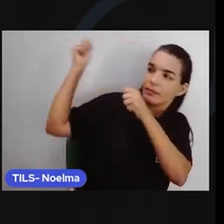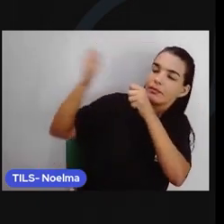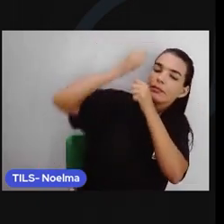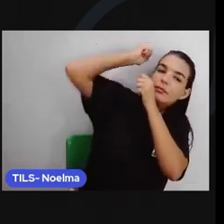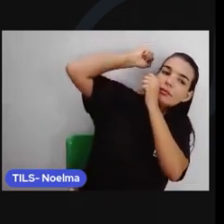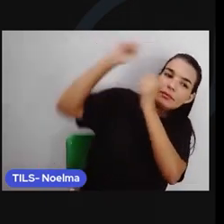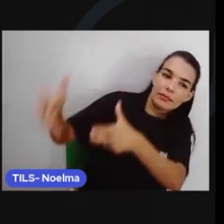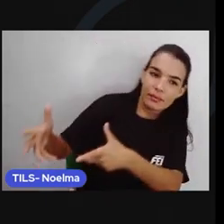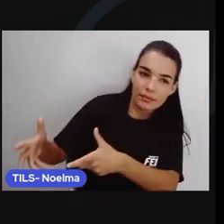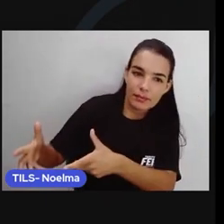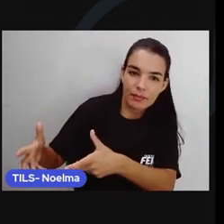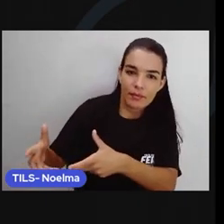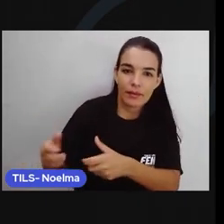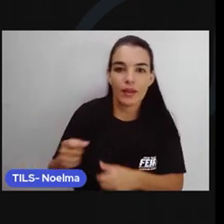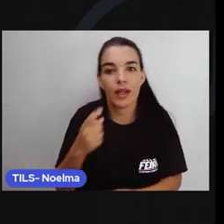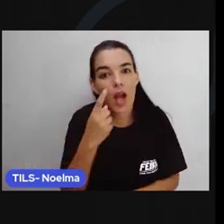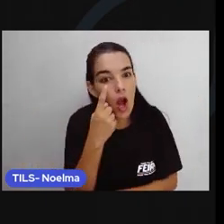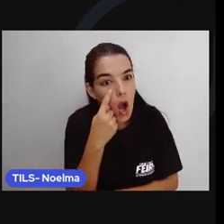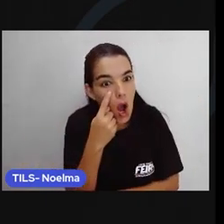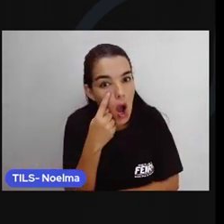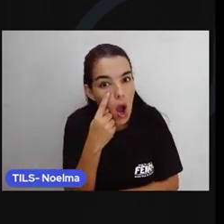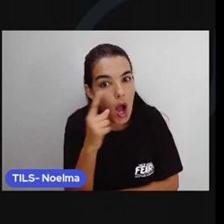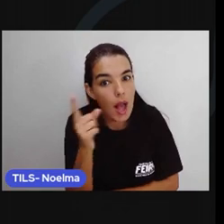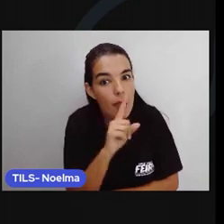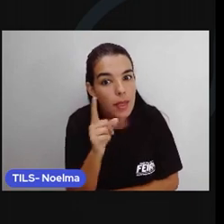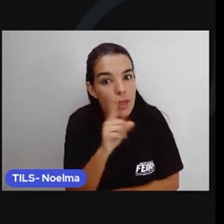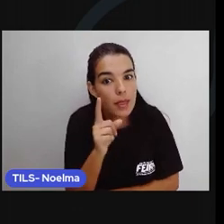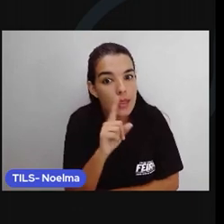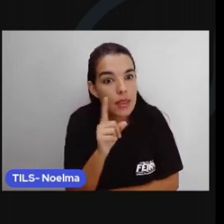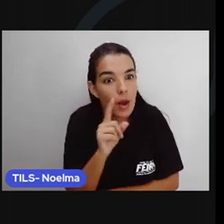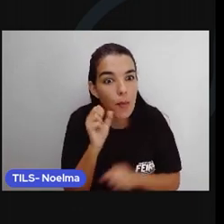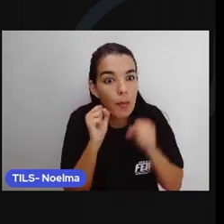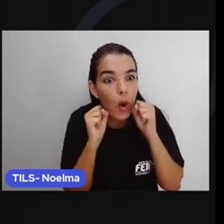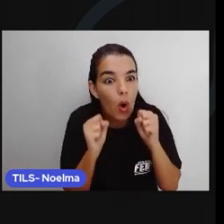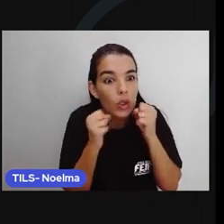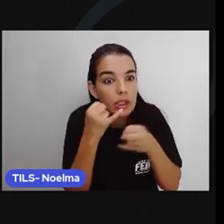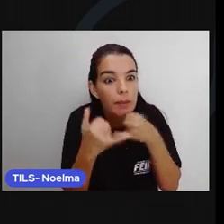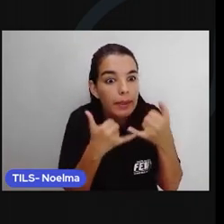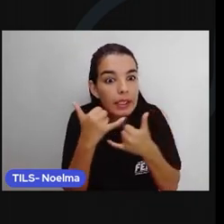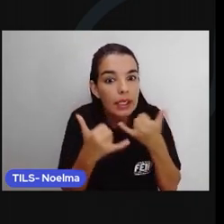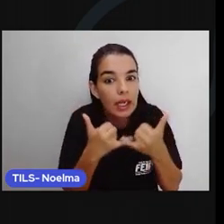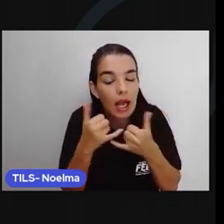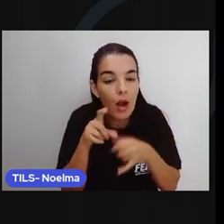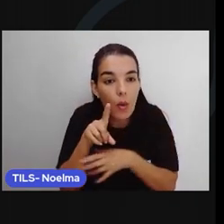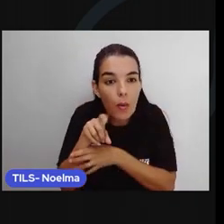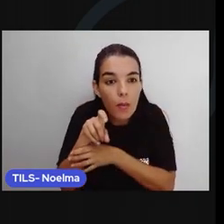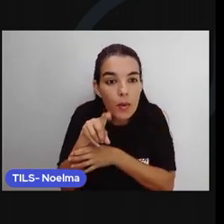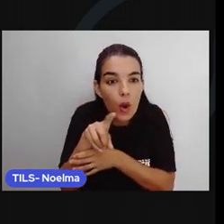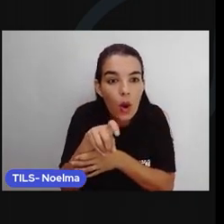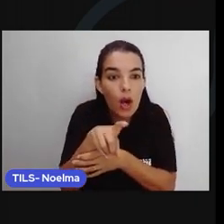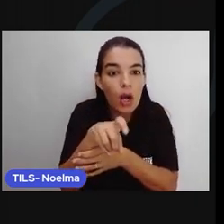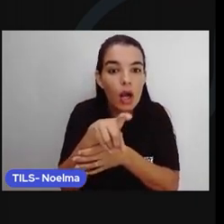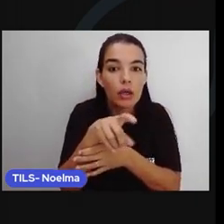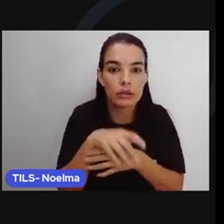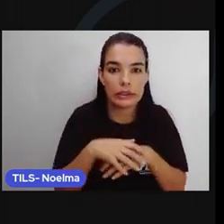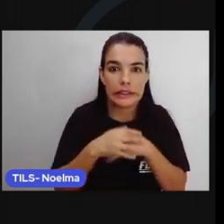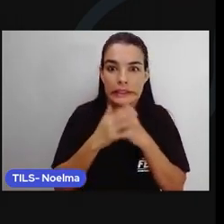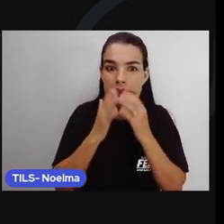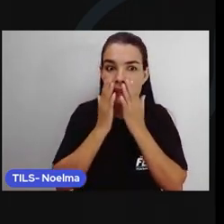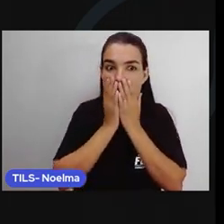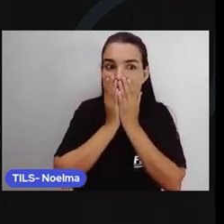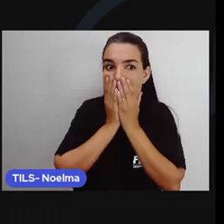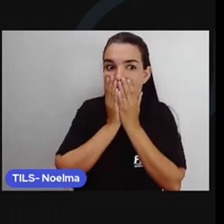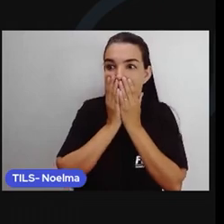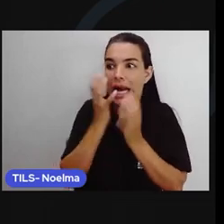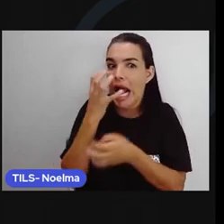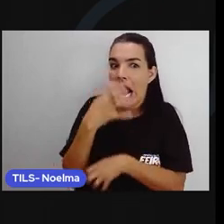seus crianças Não mexam com o minhocão É, meio assustados E metade